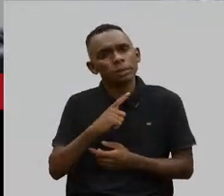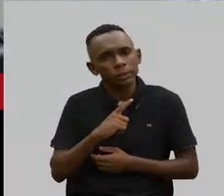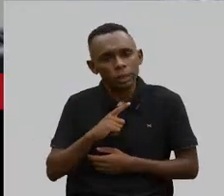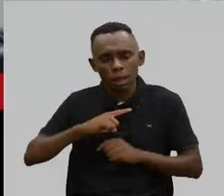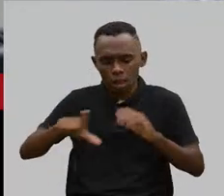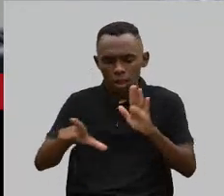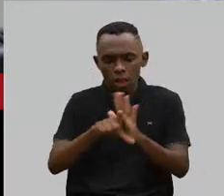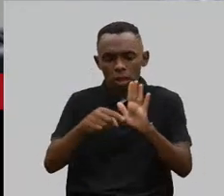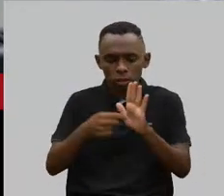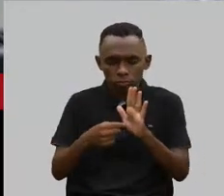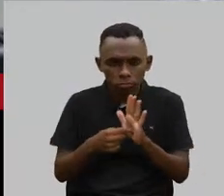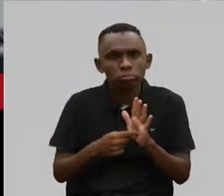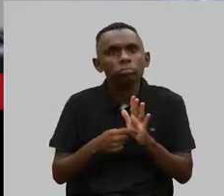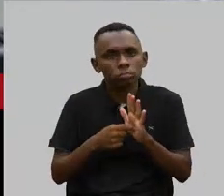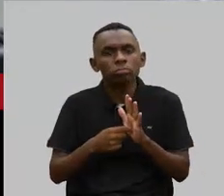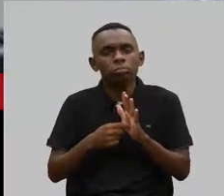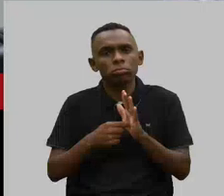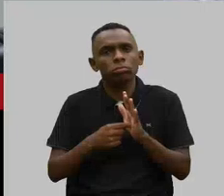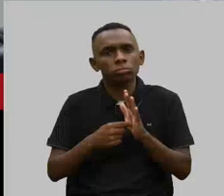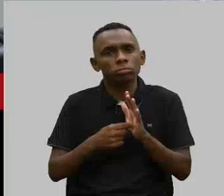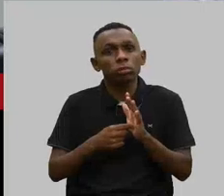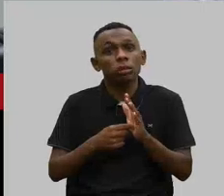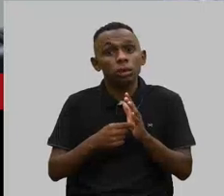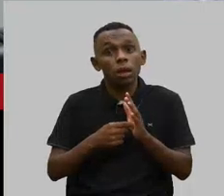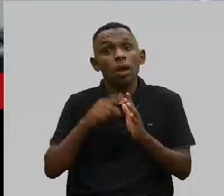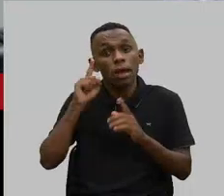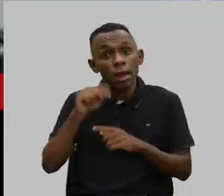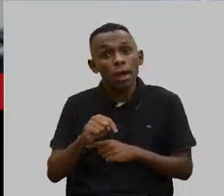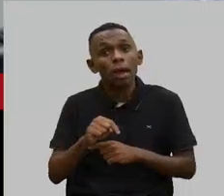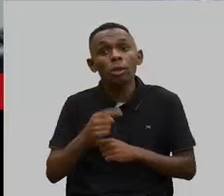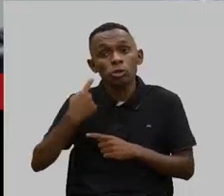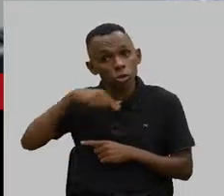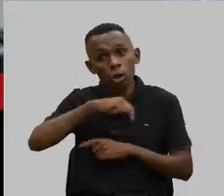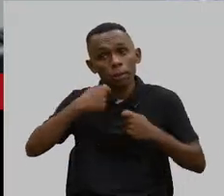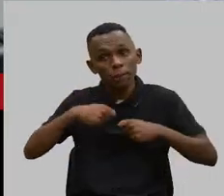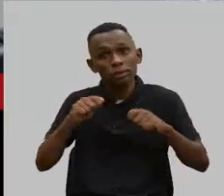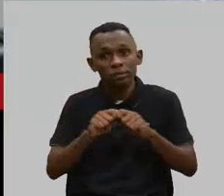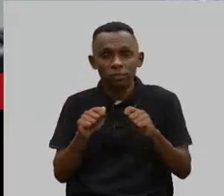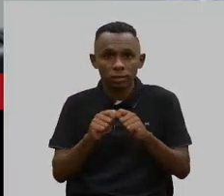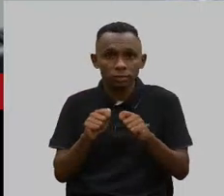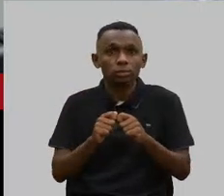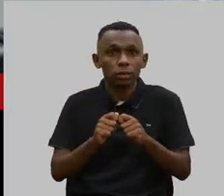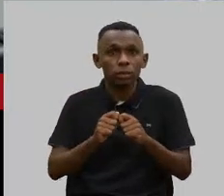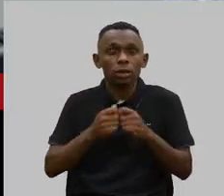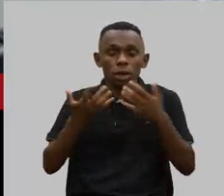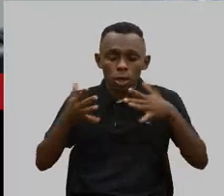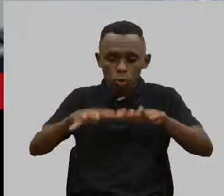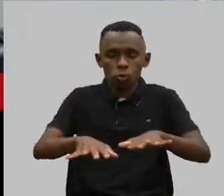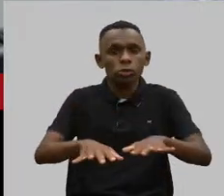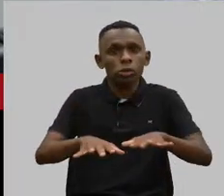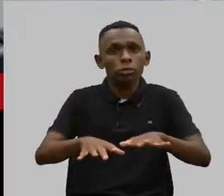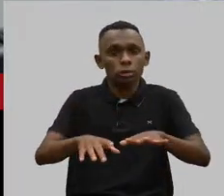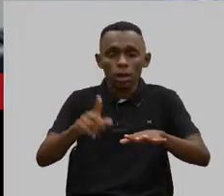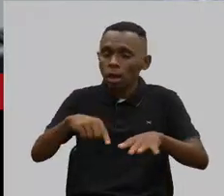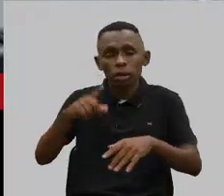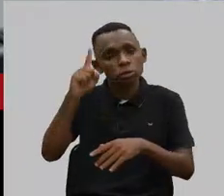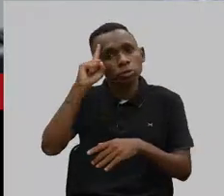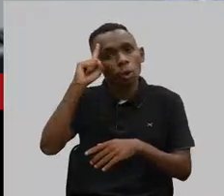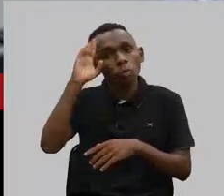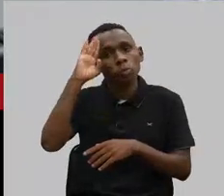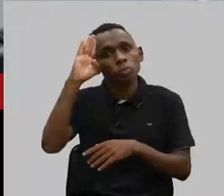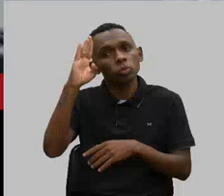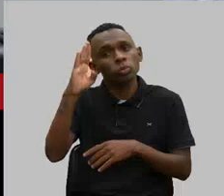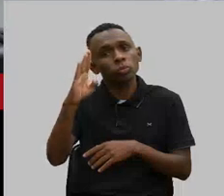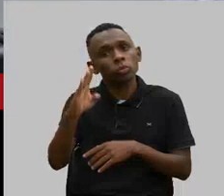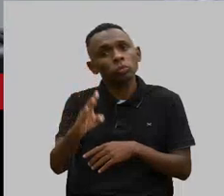a lei seja cumprida, que é isso que nós temos que fazer, e que a inclusão vire rotina de